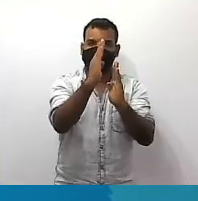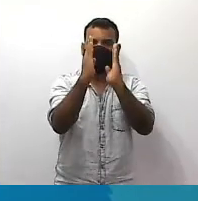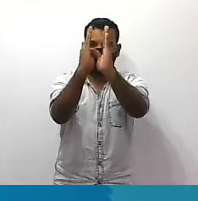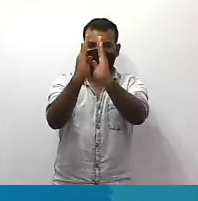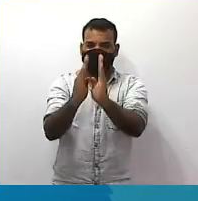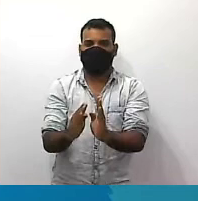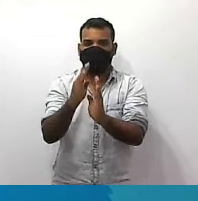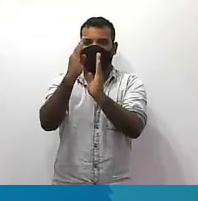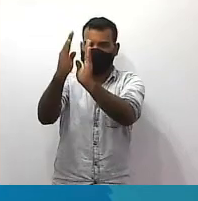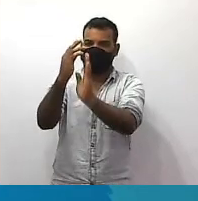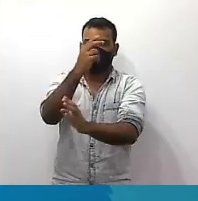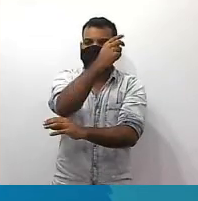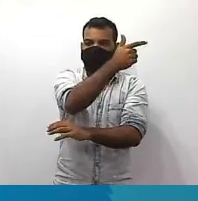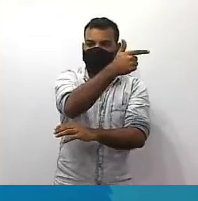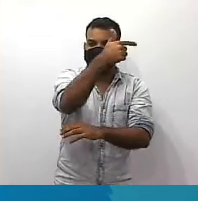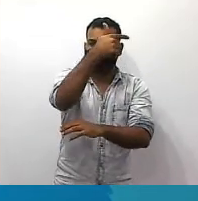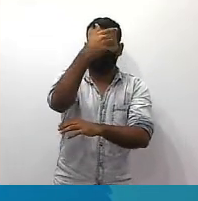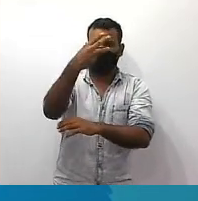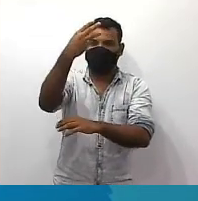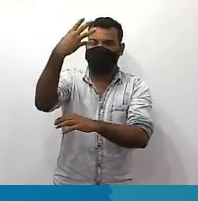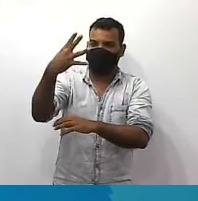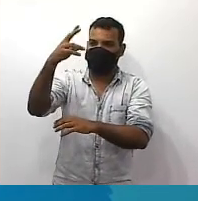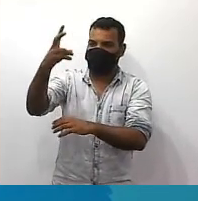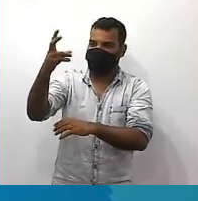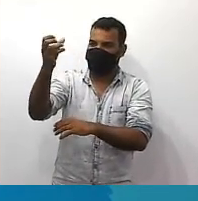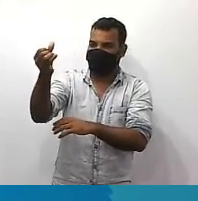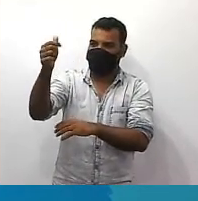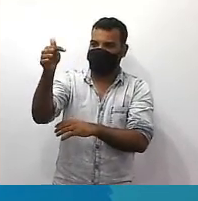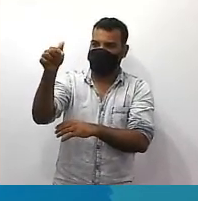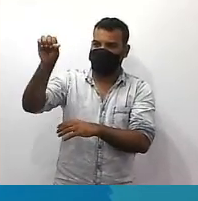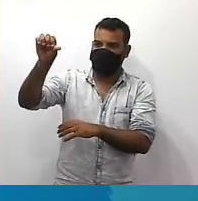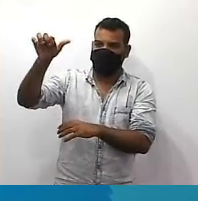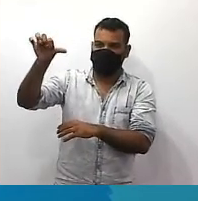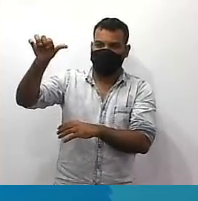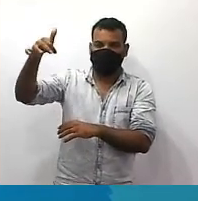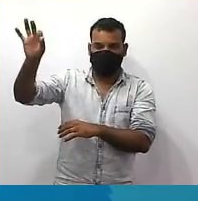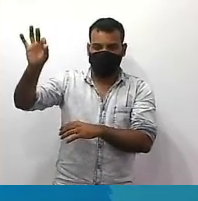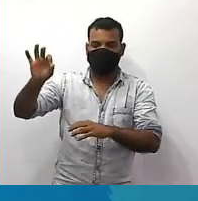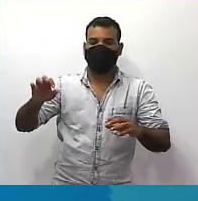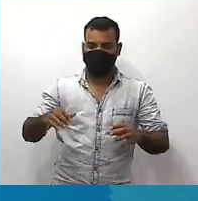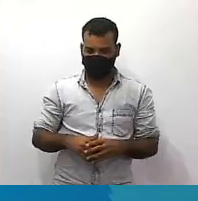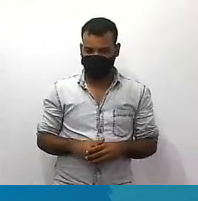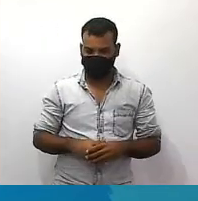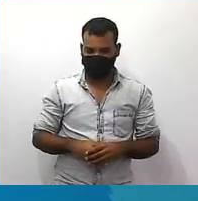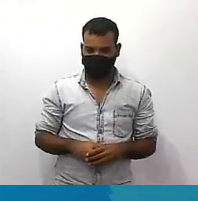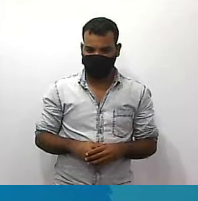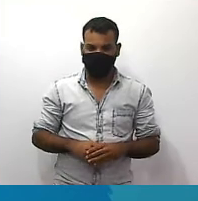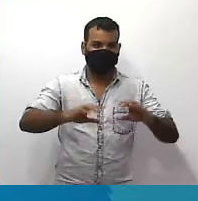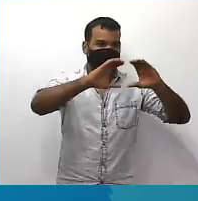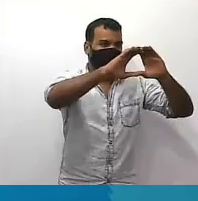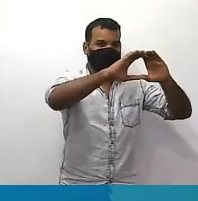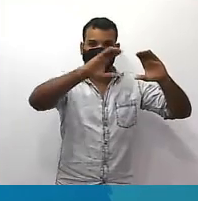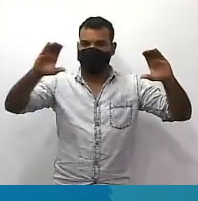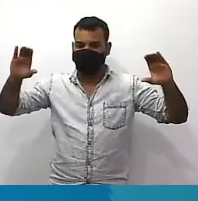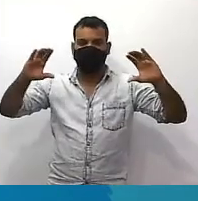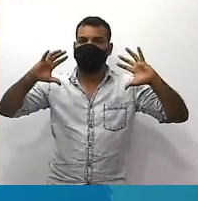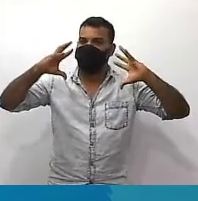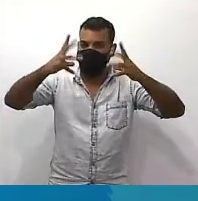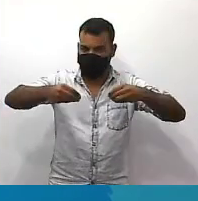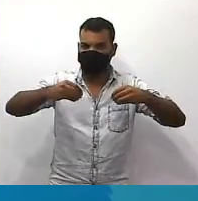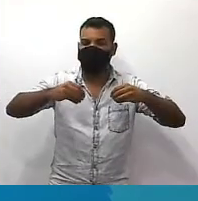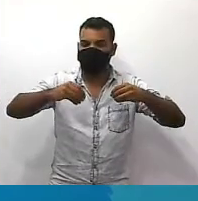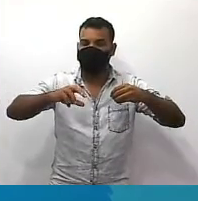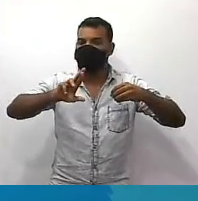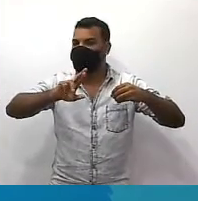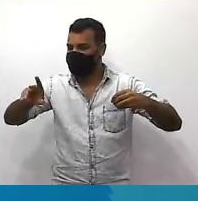todo deu pra entender tá claro então vem comigo ó parte todo em que b tem que ser diferente de tá